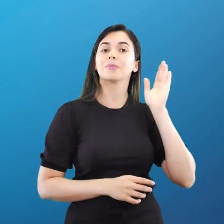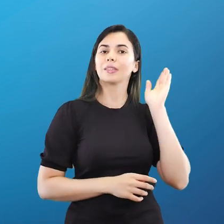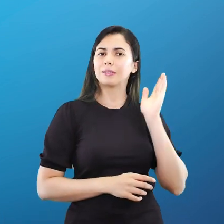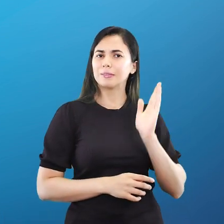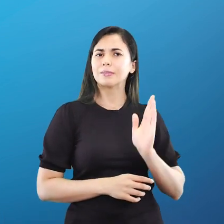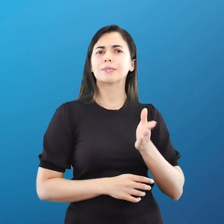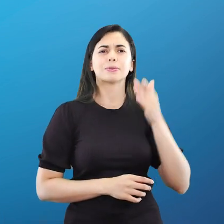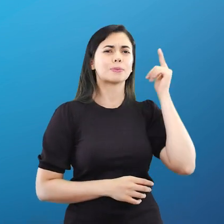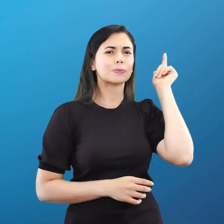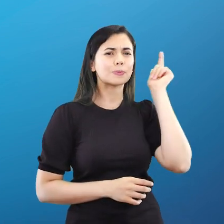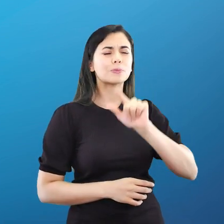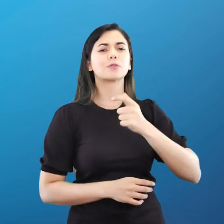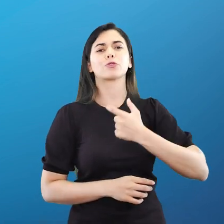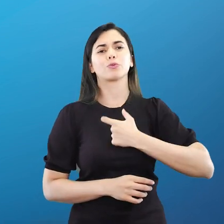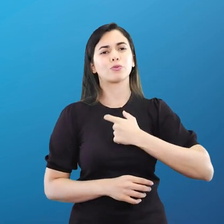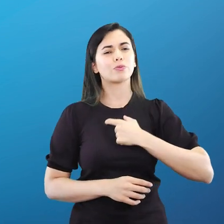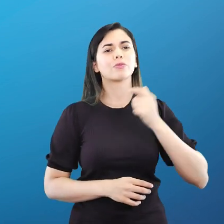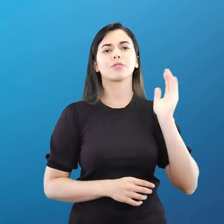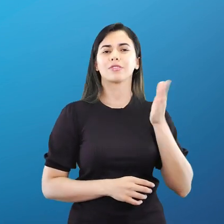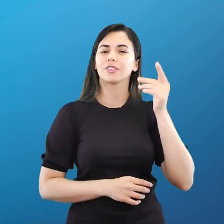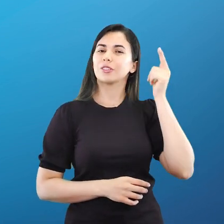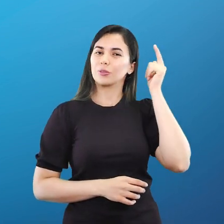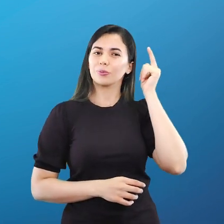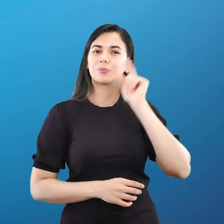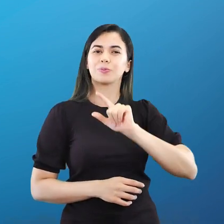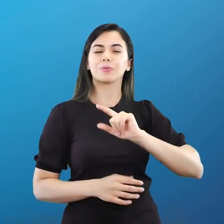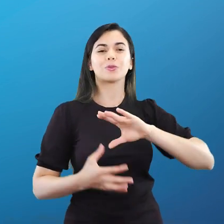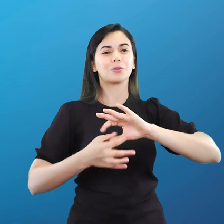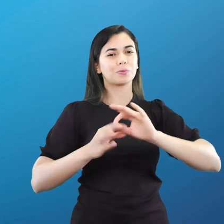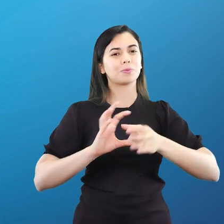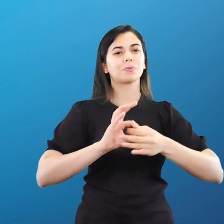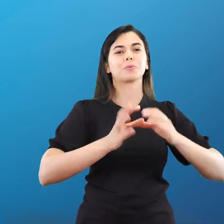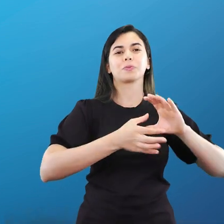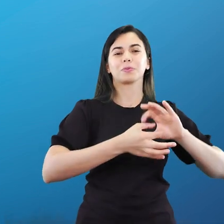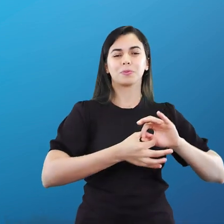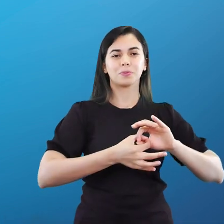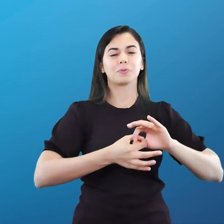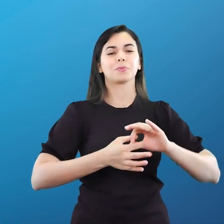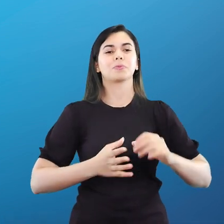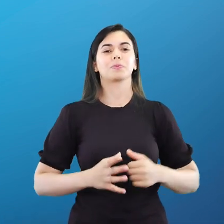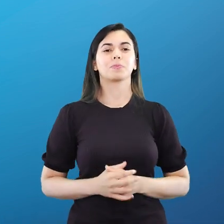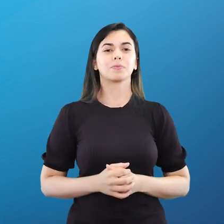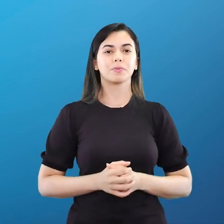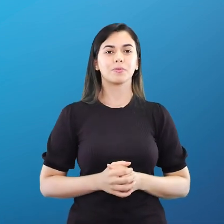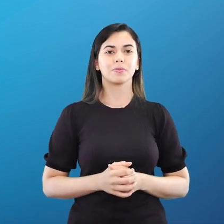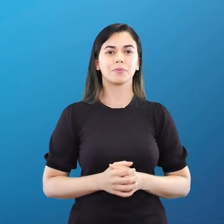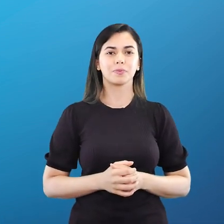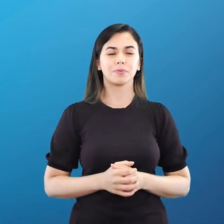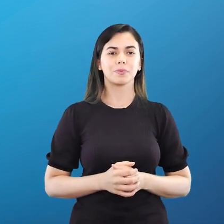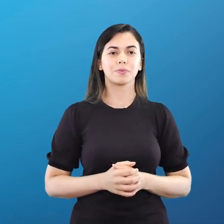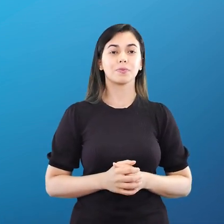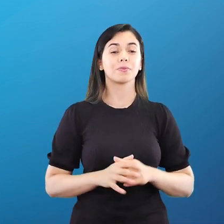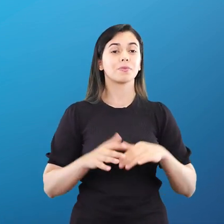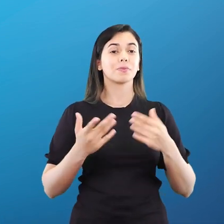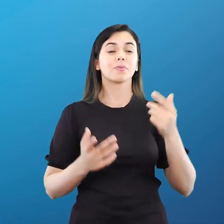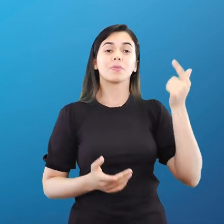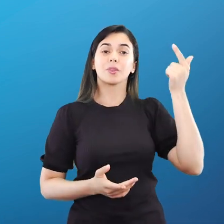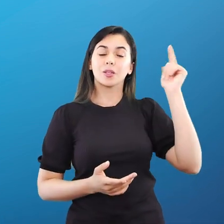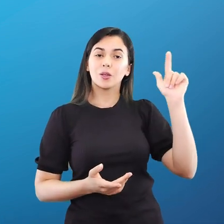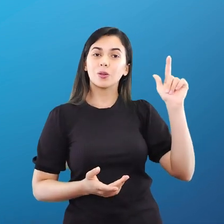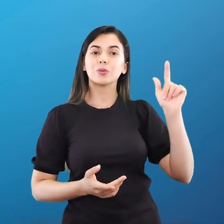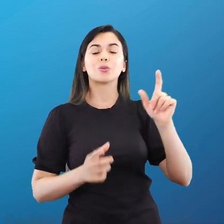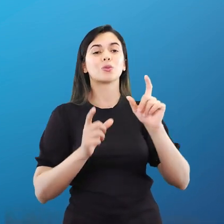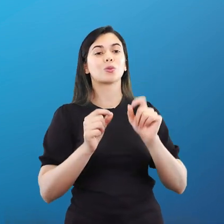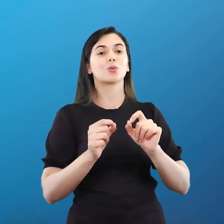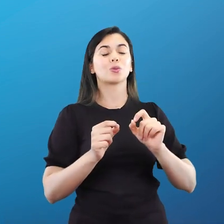conseguiu, né? Algumas medalhas bem importantes dentro dos Jogos Olímpicos, como esporte e futebol também. Outras são a